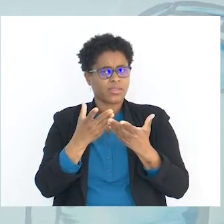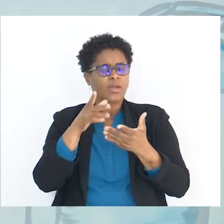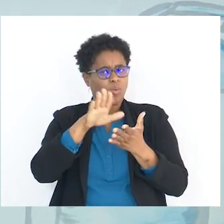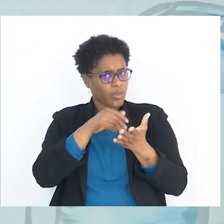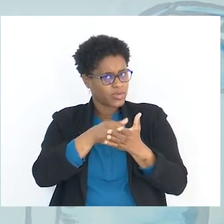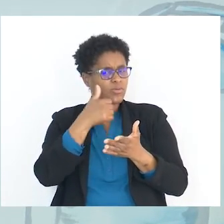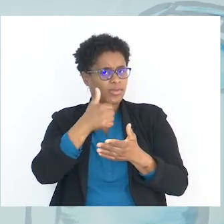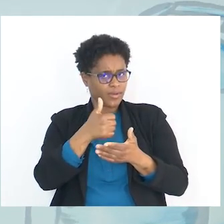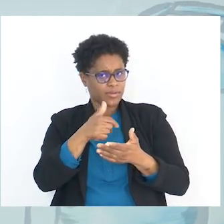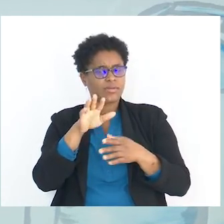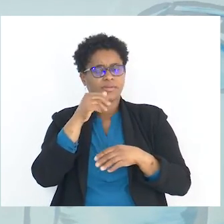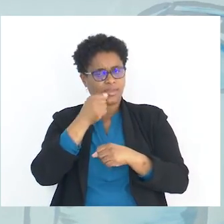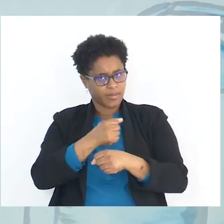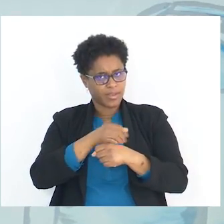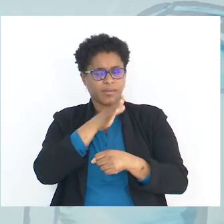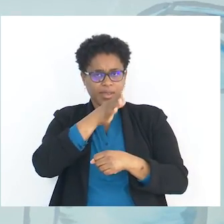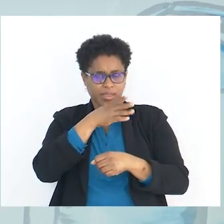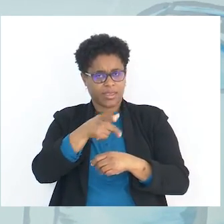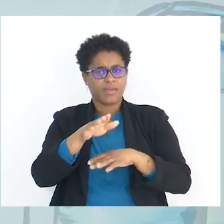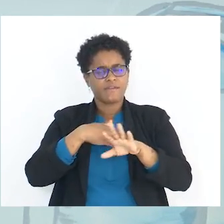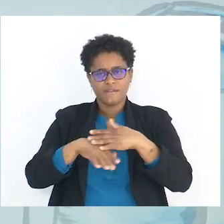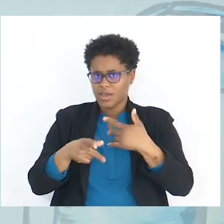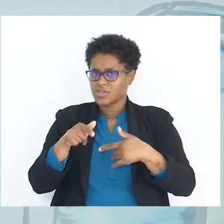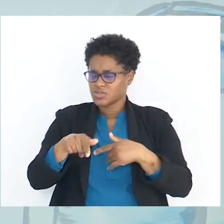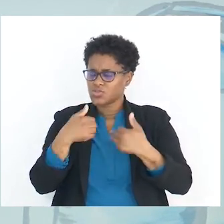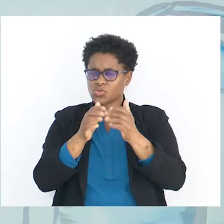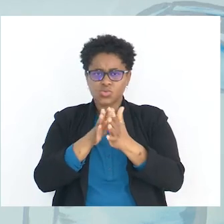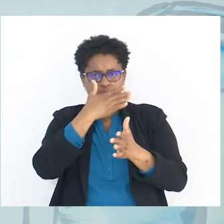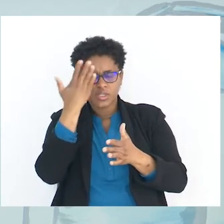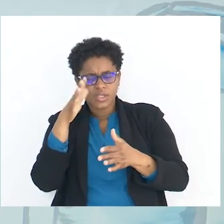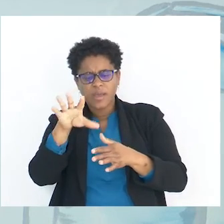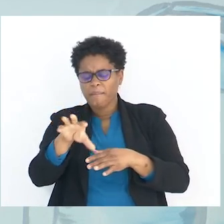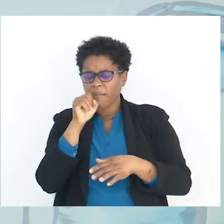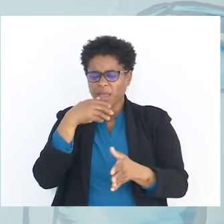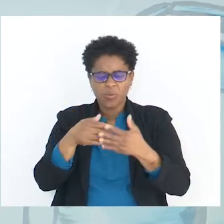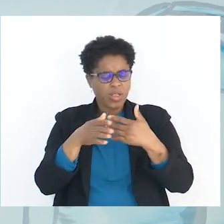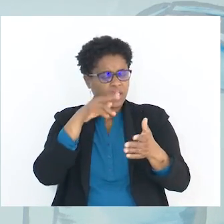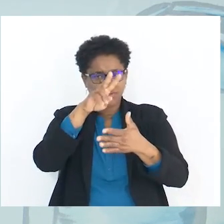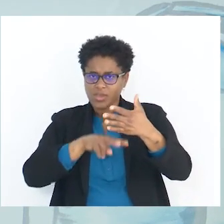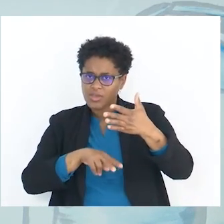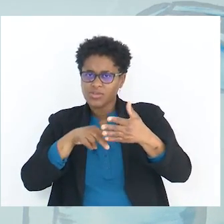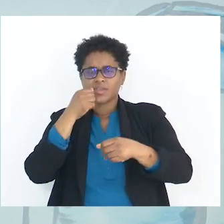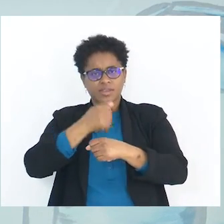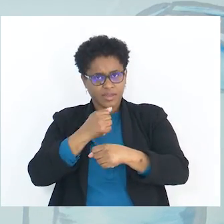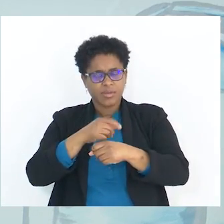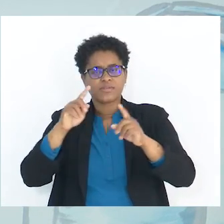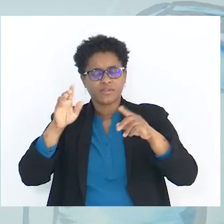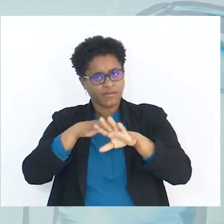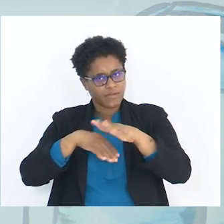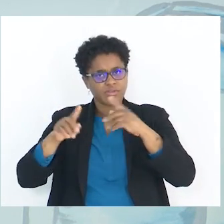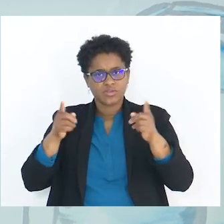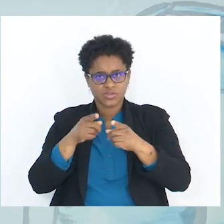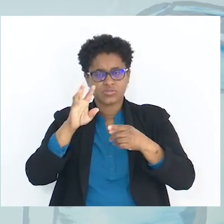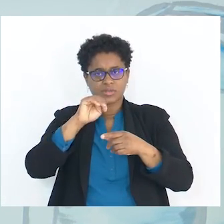linha de correção, pratica-a. Faz isso todos os dias, pega de um texto qualquer e aplica o